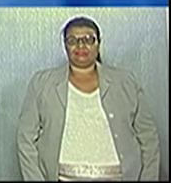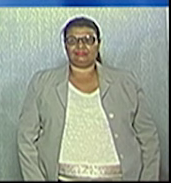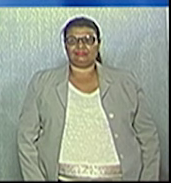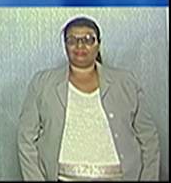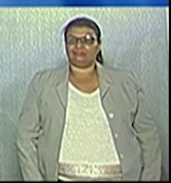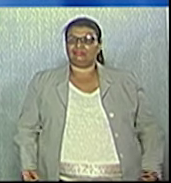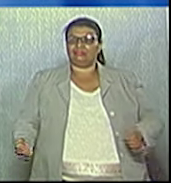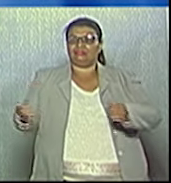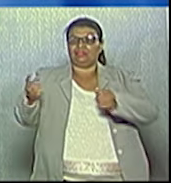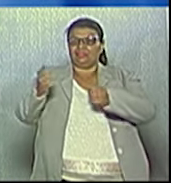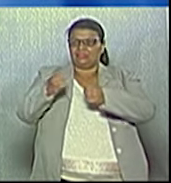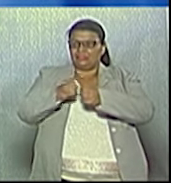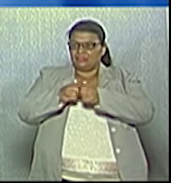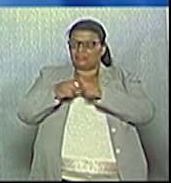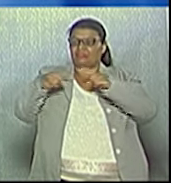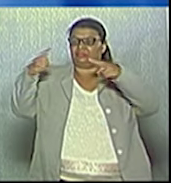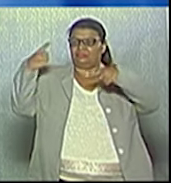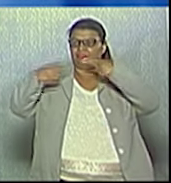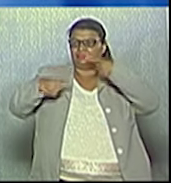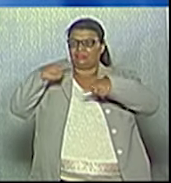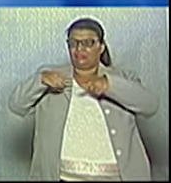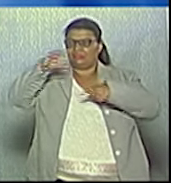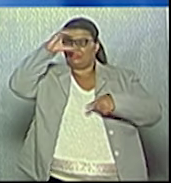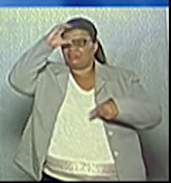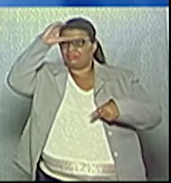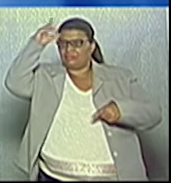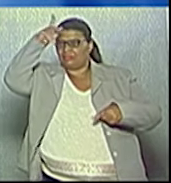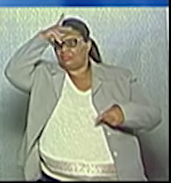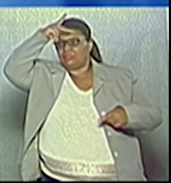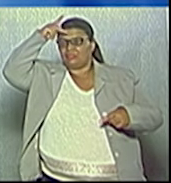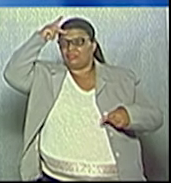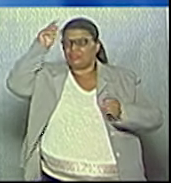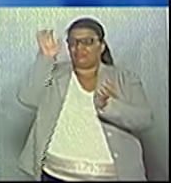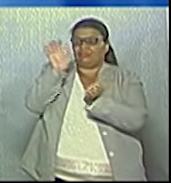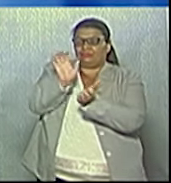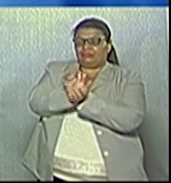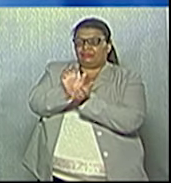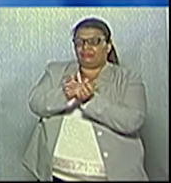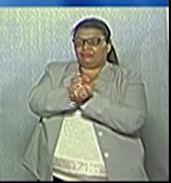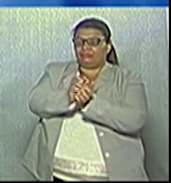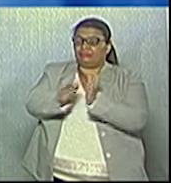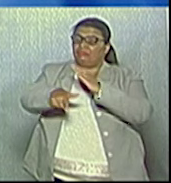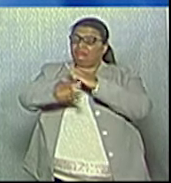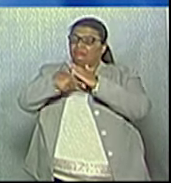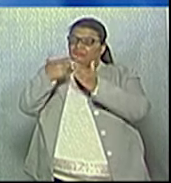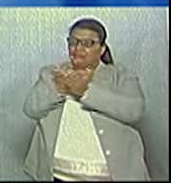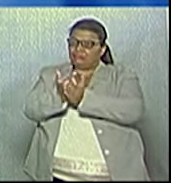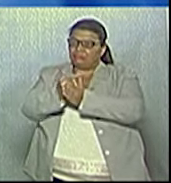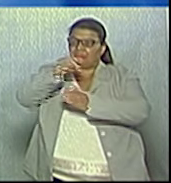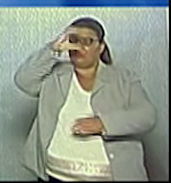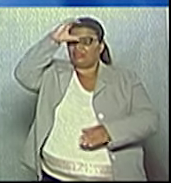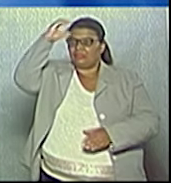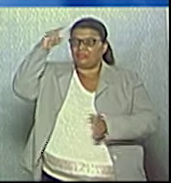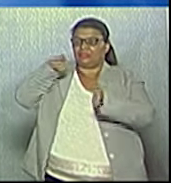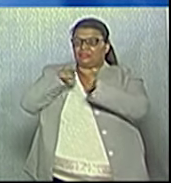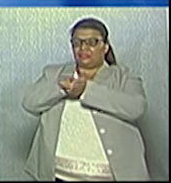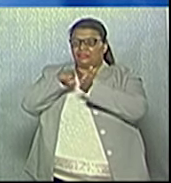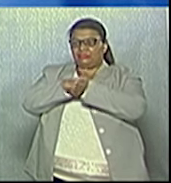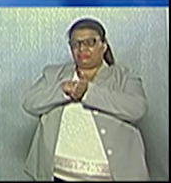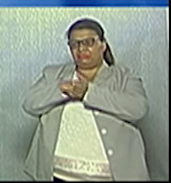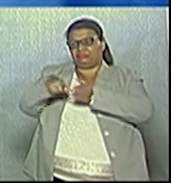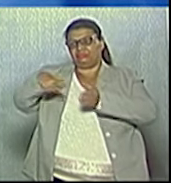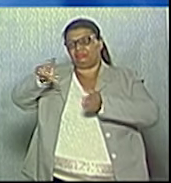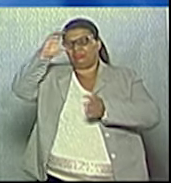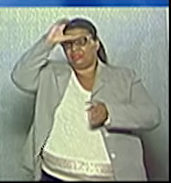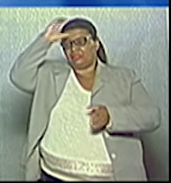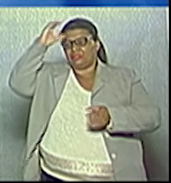Estamos de volta com o debate entre os candidatos à Prefeitura de Jacarei. Neste segundo bloco, candidato pergunta para candidato.